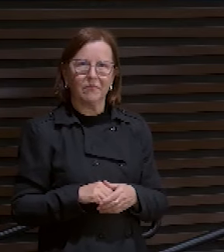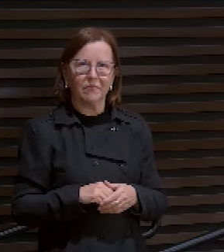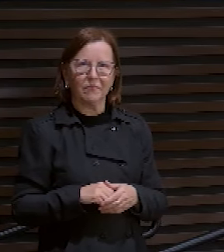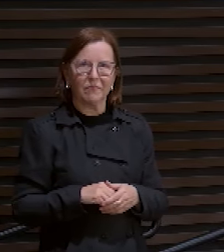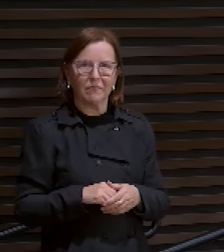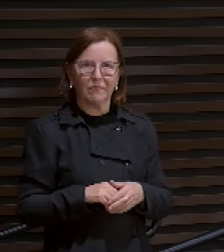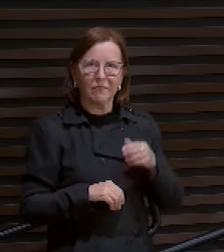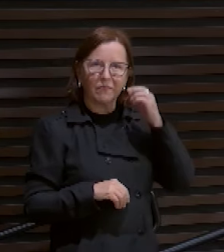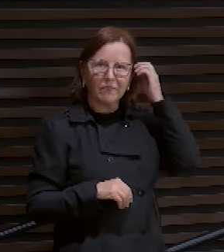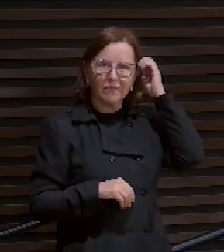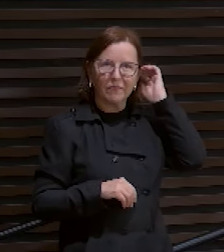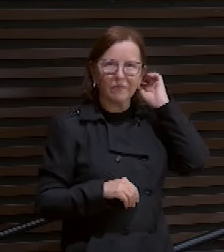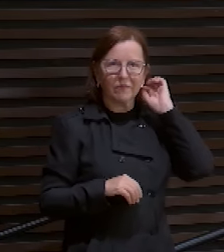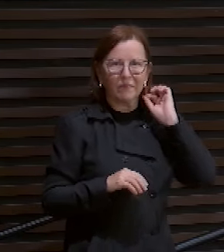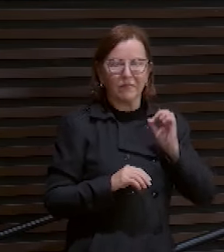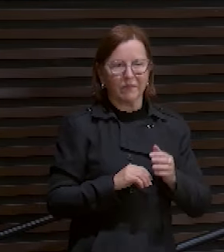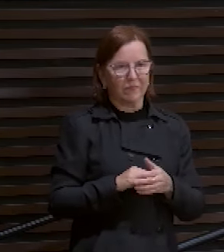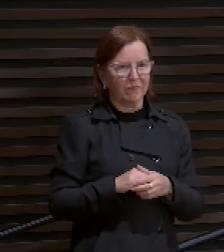Acharam aí?